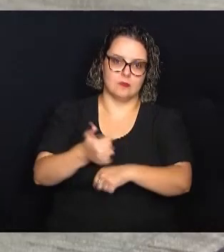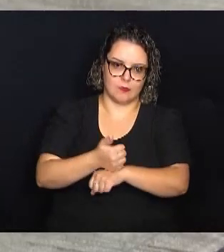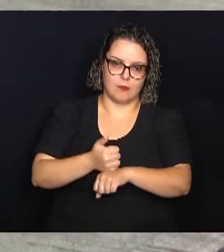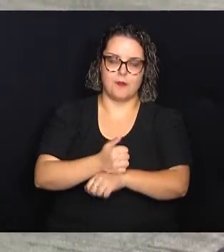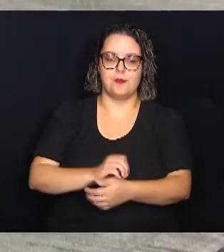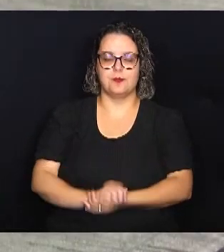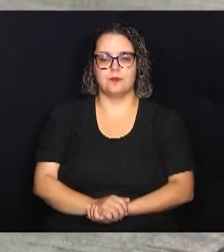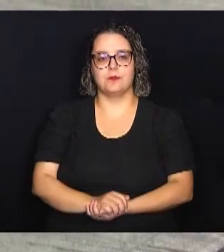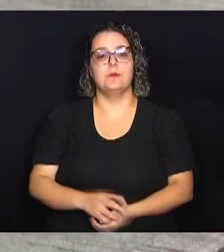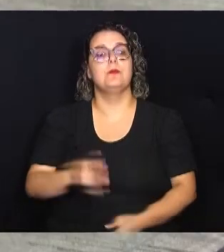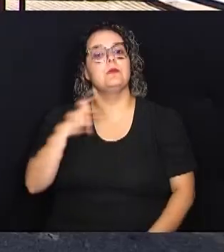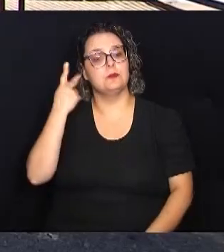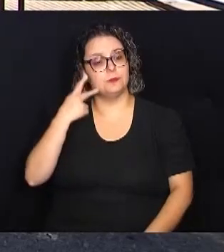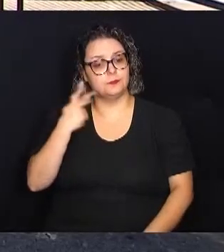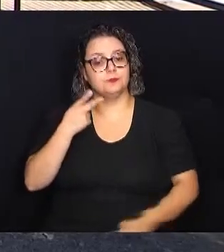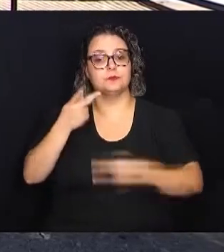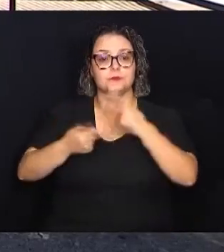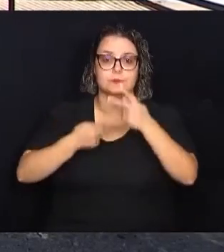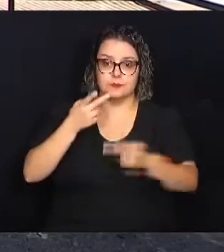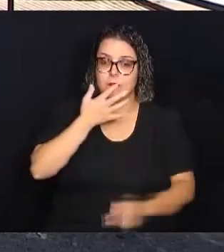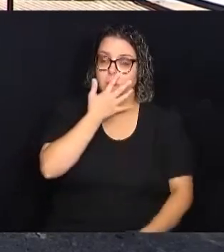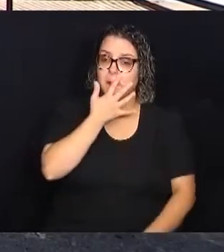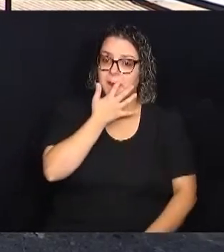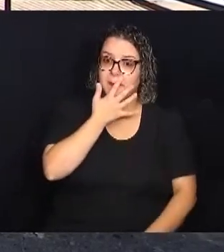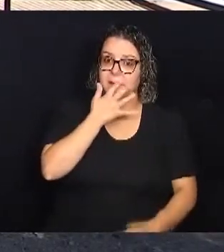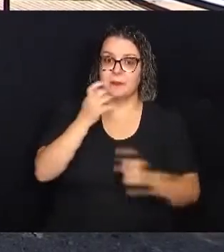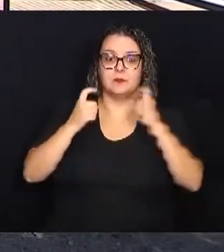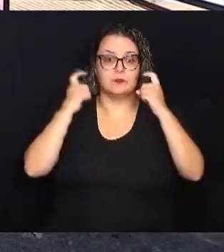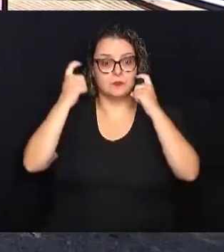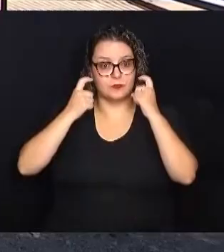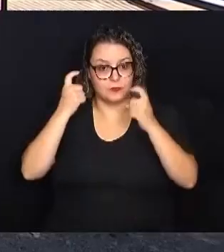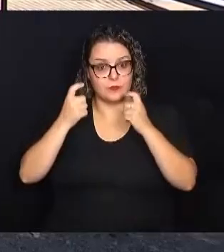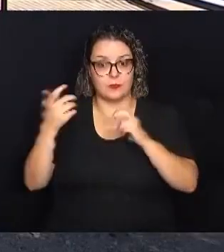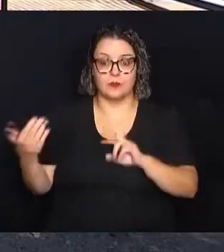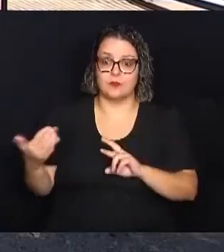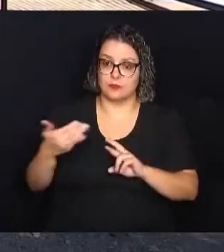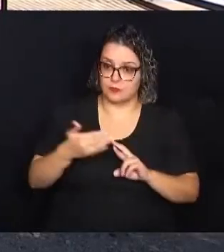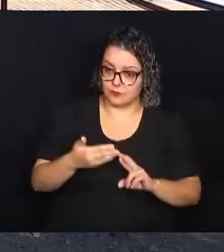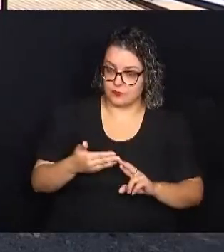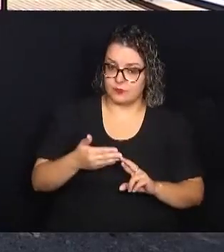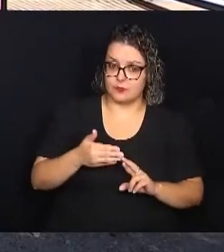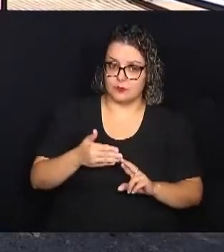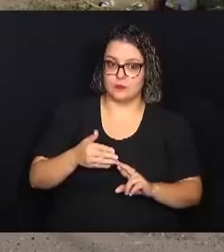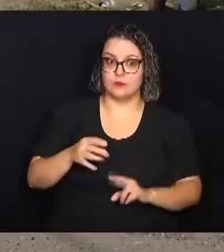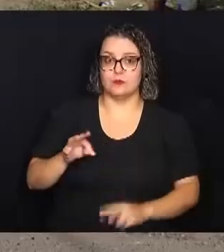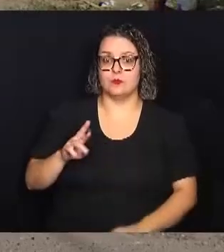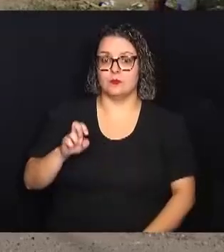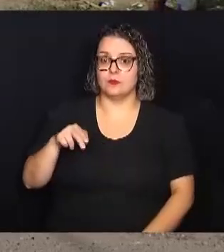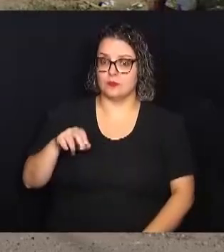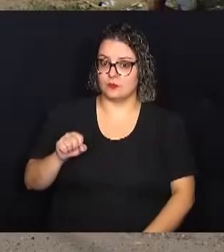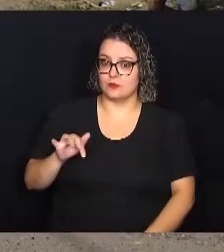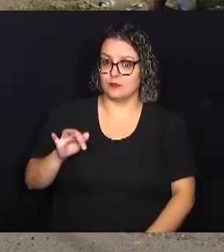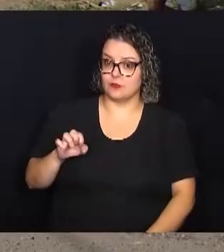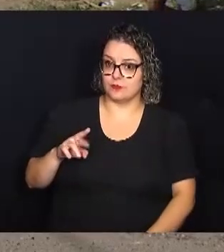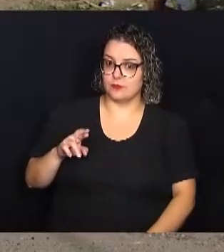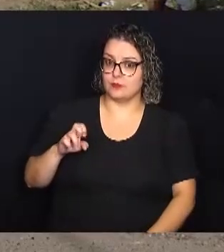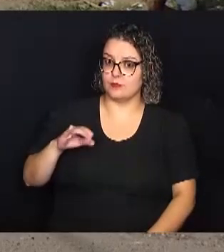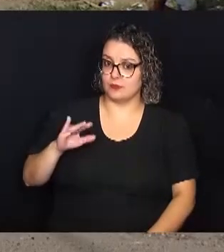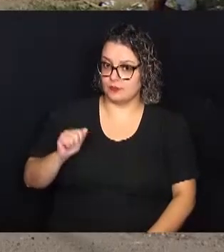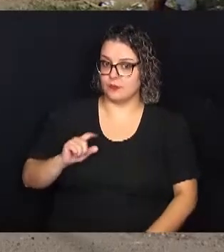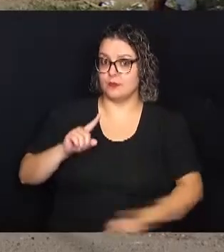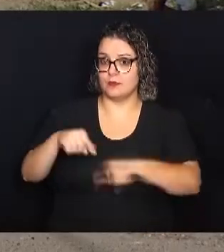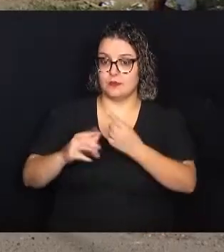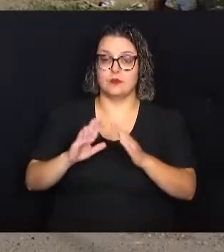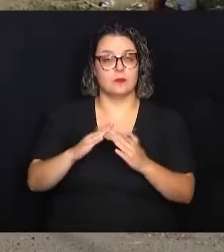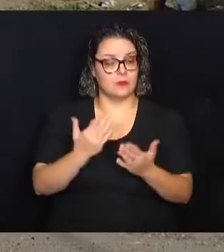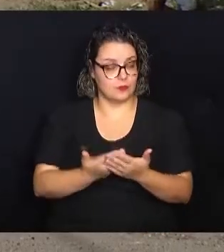parlamentar relata ainda a preocupação referente à transferência das crianças para outras escolas, e